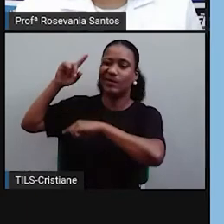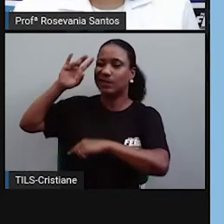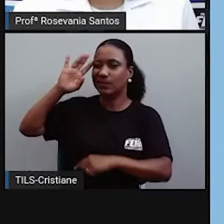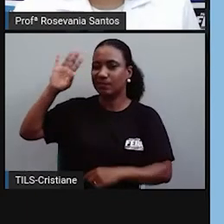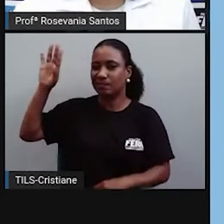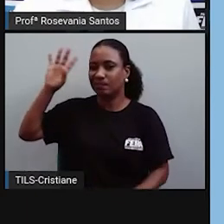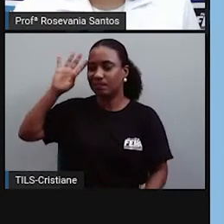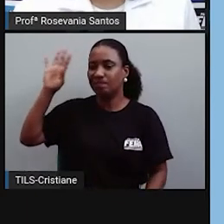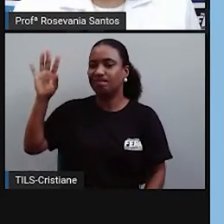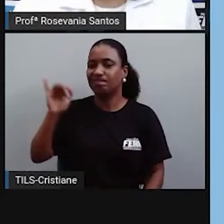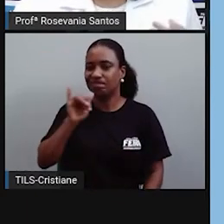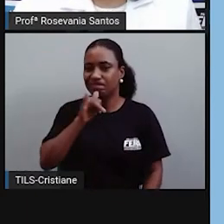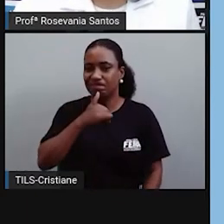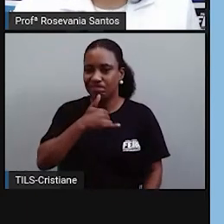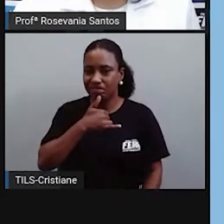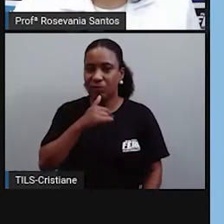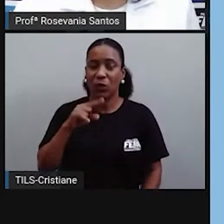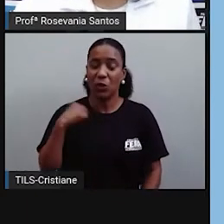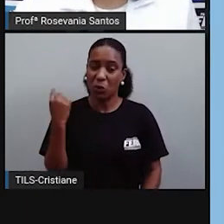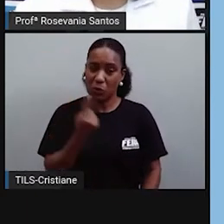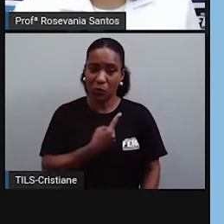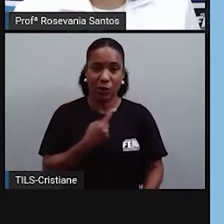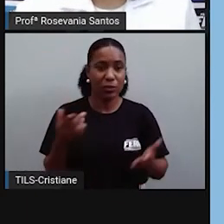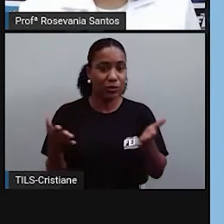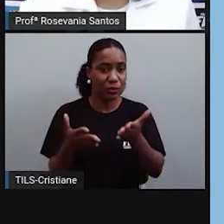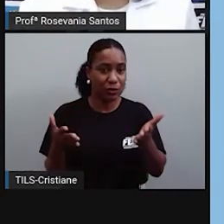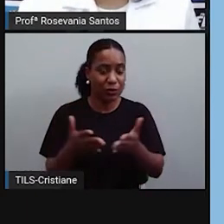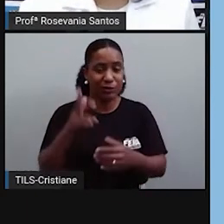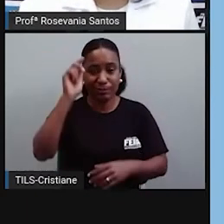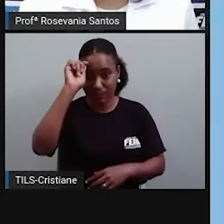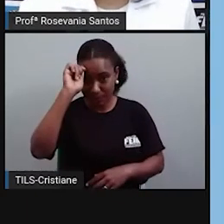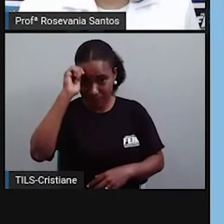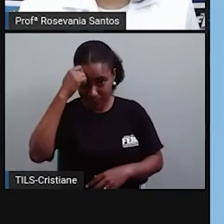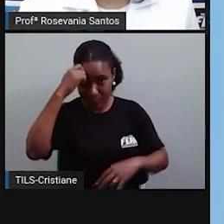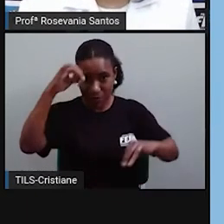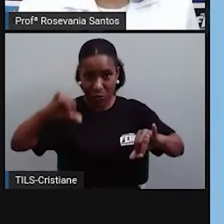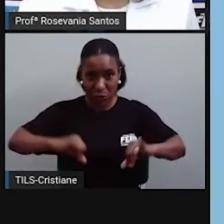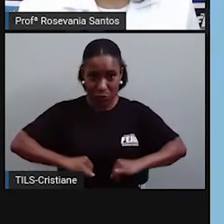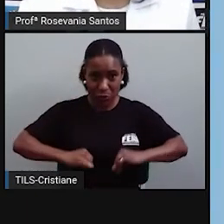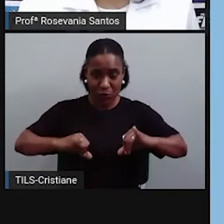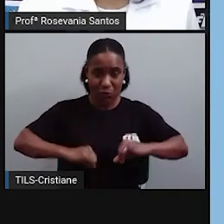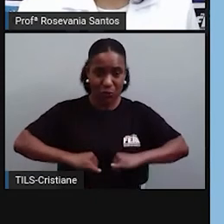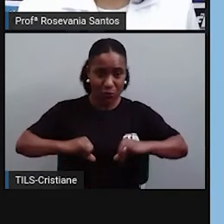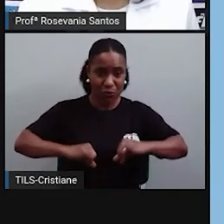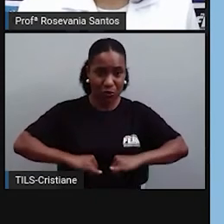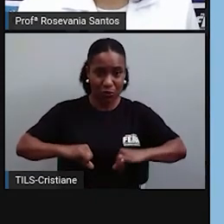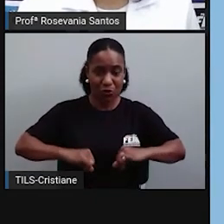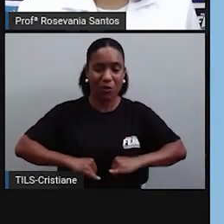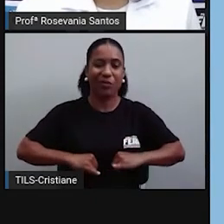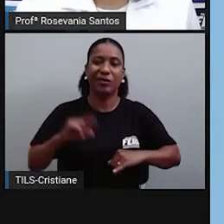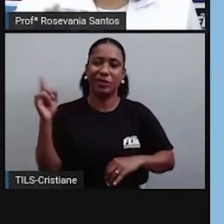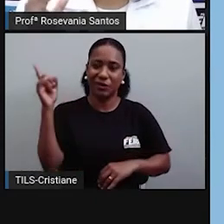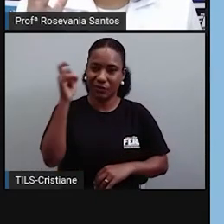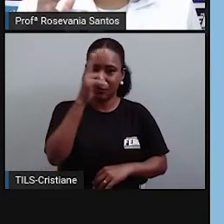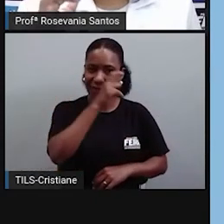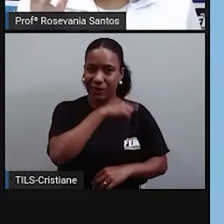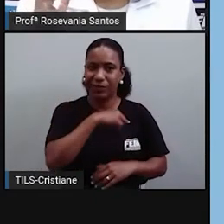nossa população negra, ainda sofrem resquícios desse momento.